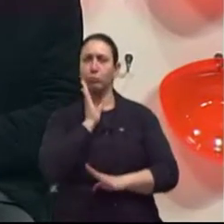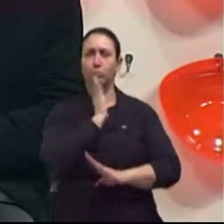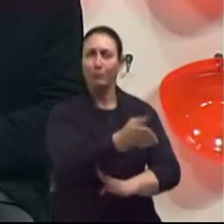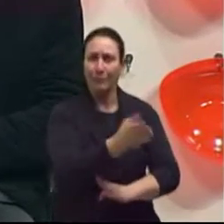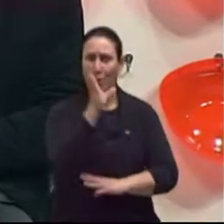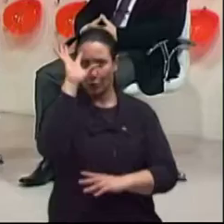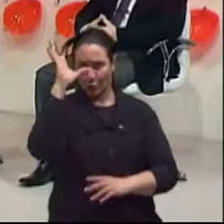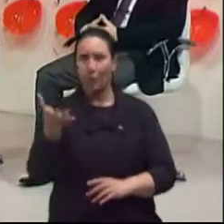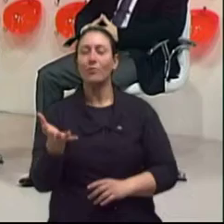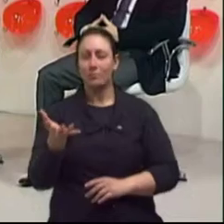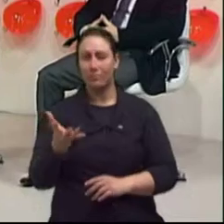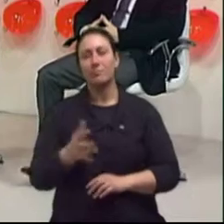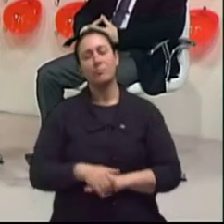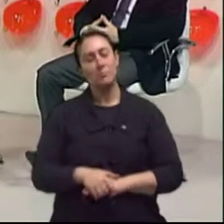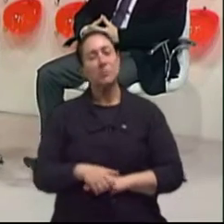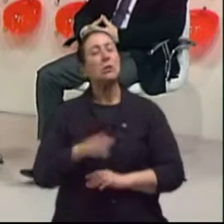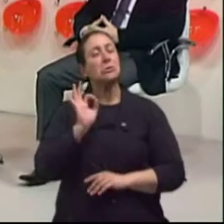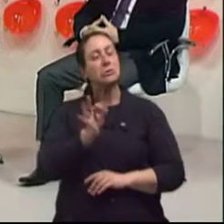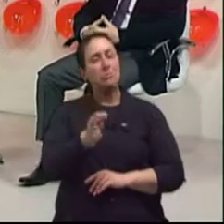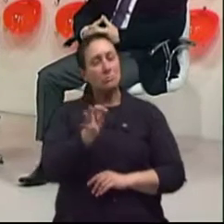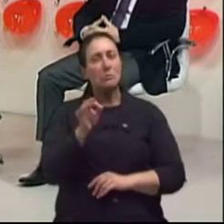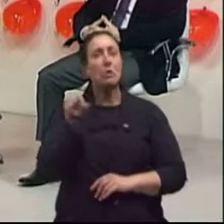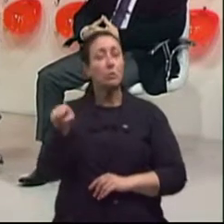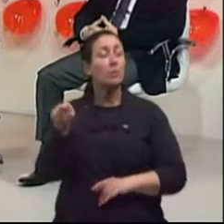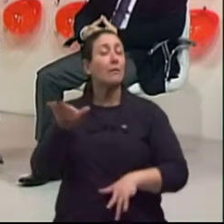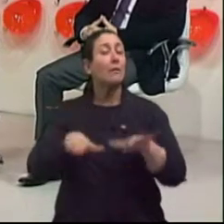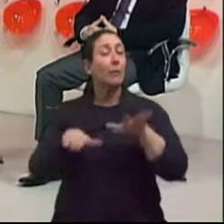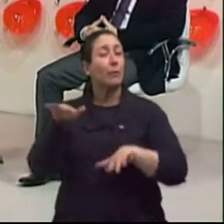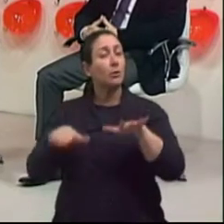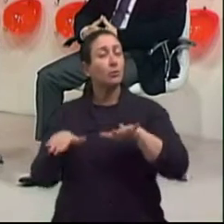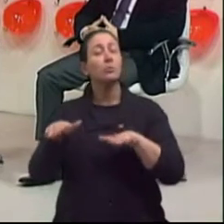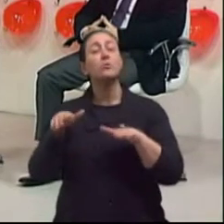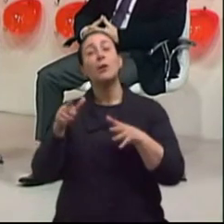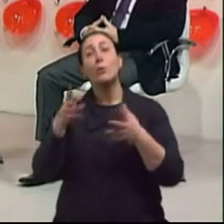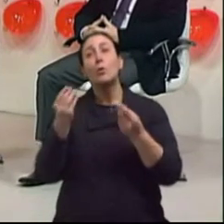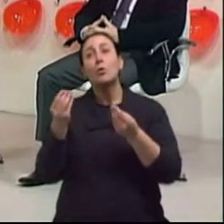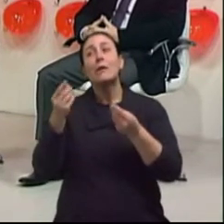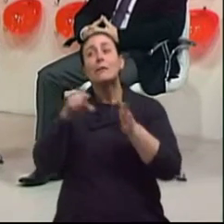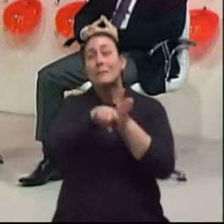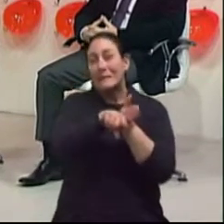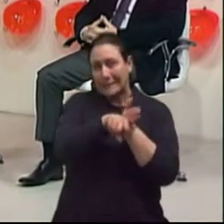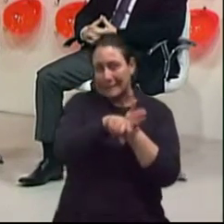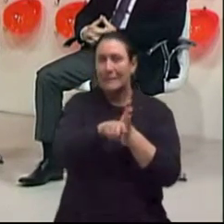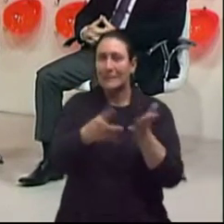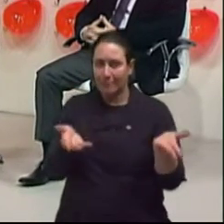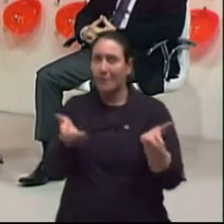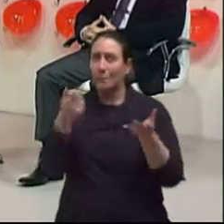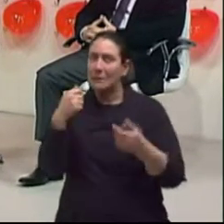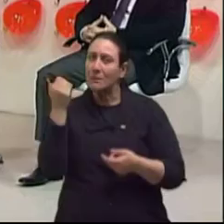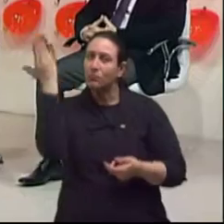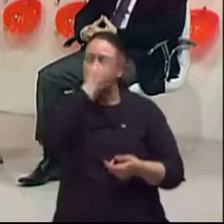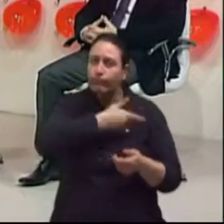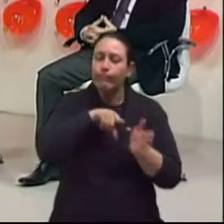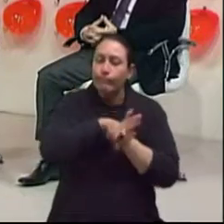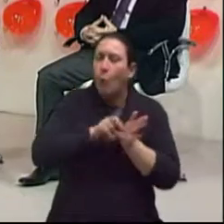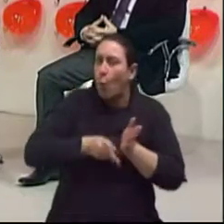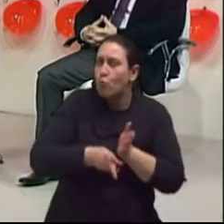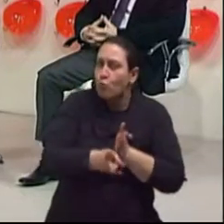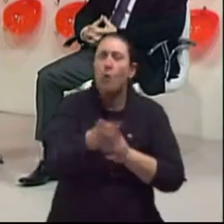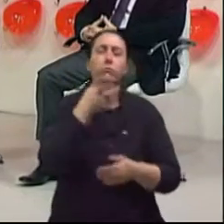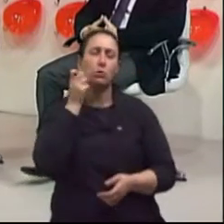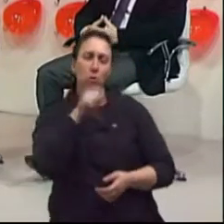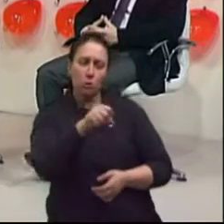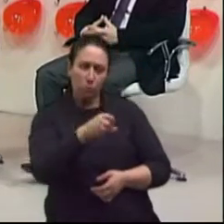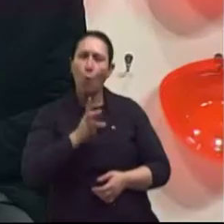maior longevidade. Claro, isso depende para a gente ter certeza de muitas outras pesquisas. Mas as pesquisas continuam, né, Continuam, continuam.